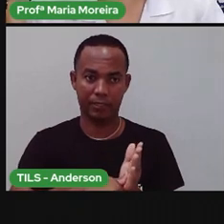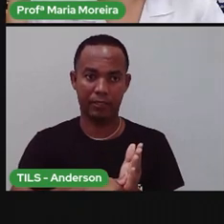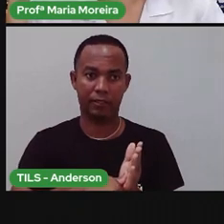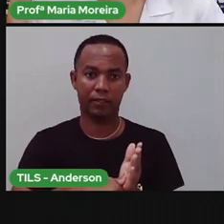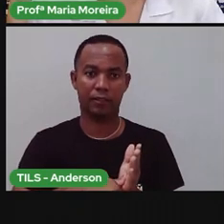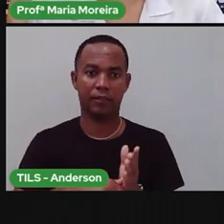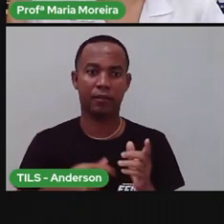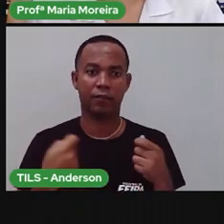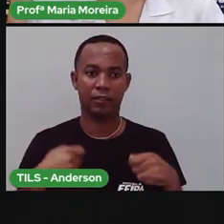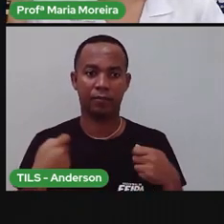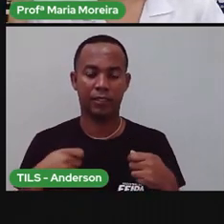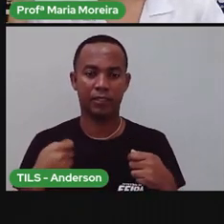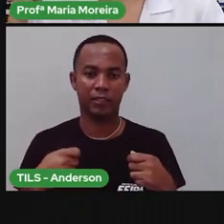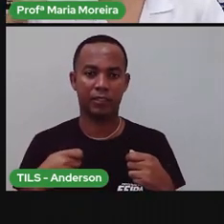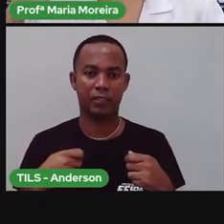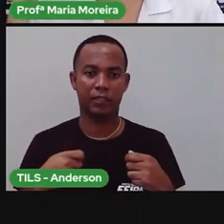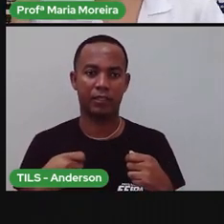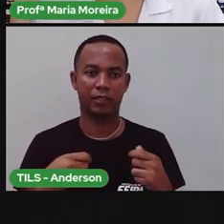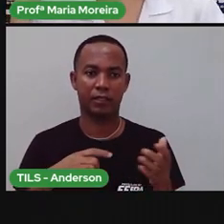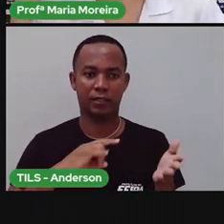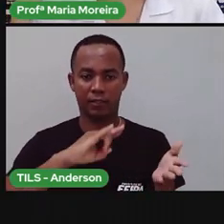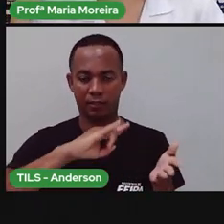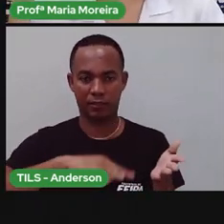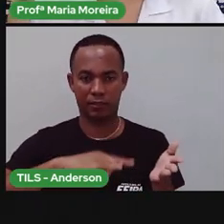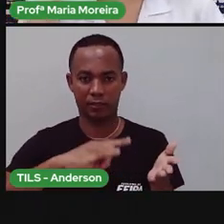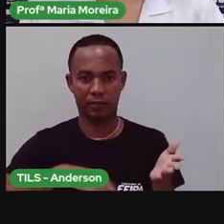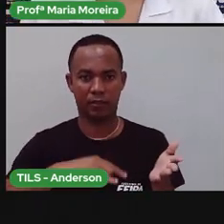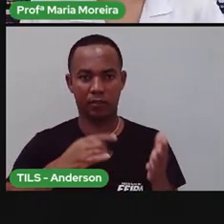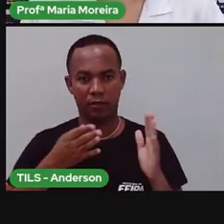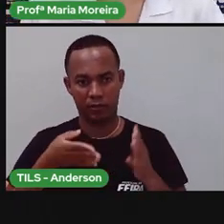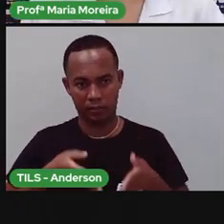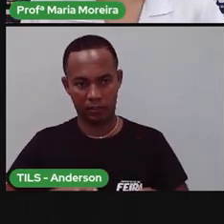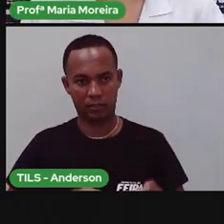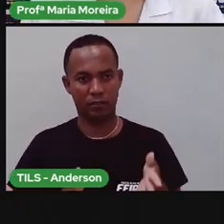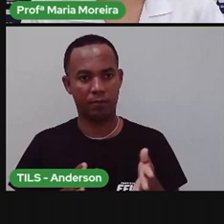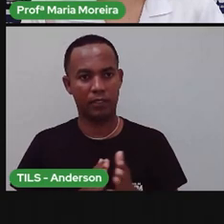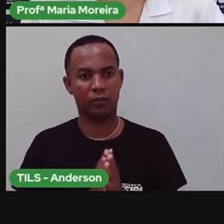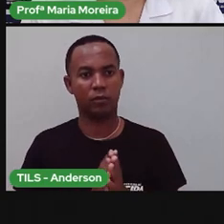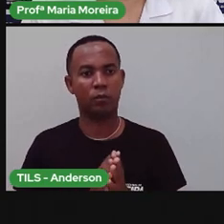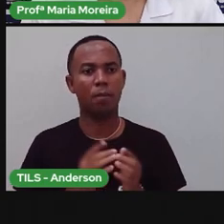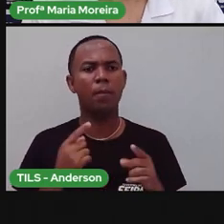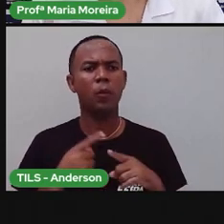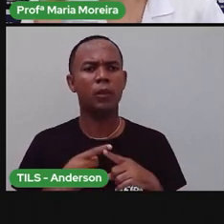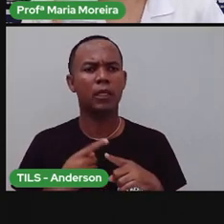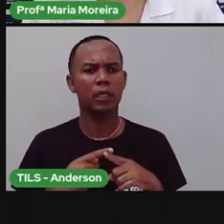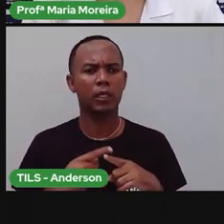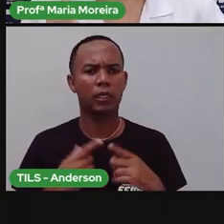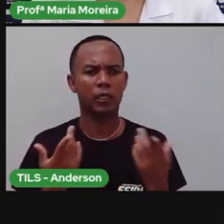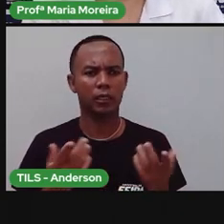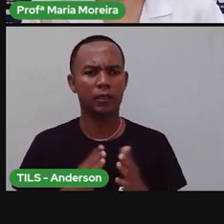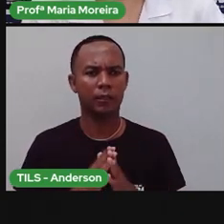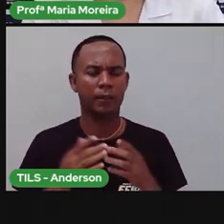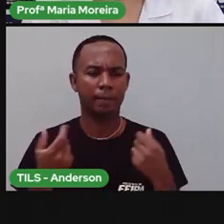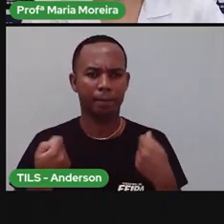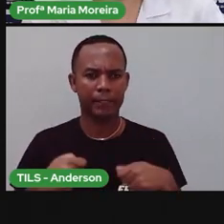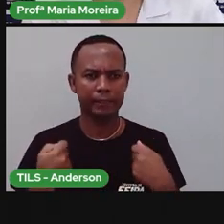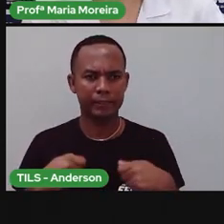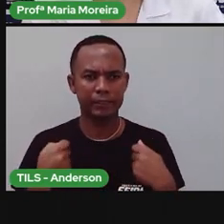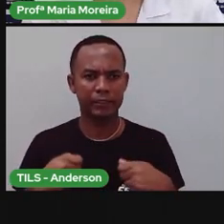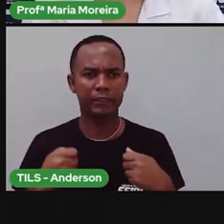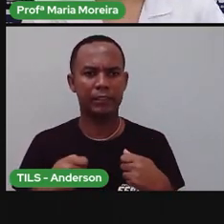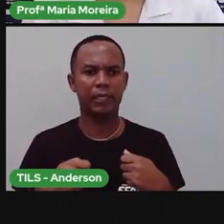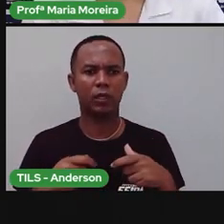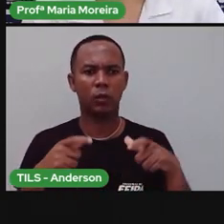certidão de nascimento. Sem a certidão de nascimento, você não faz a carteira de identidade. Por quê? Porque você precisa comprovar que você